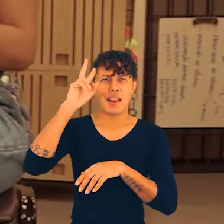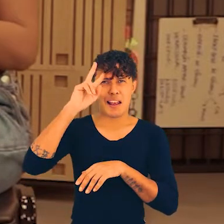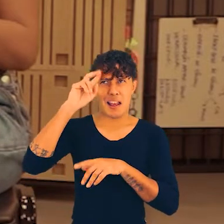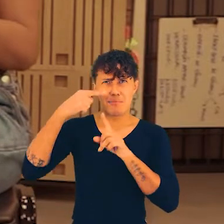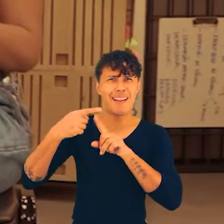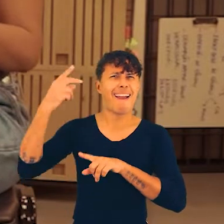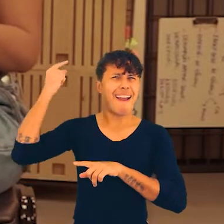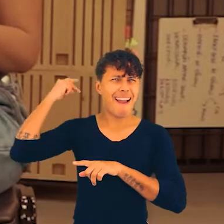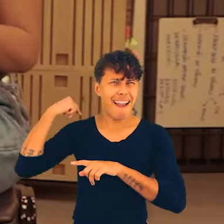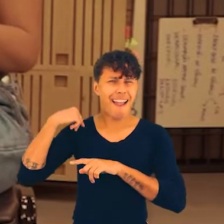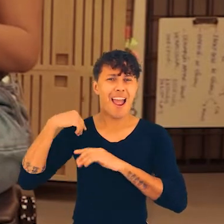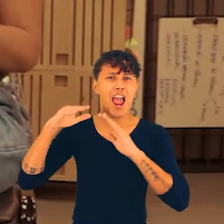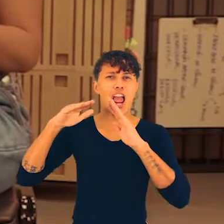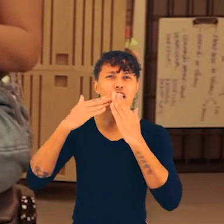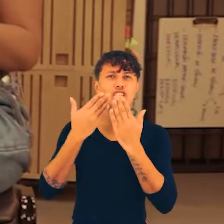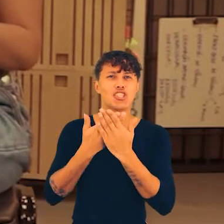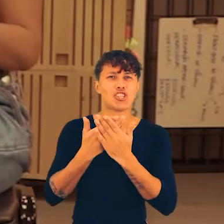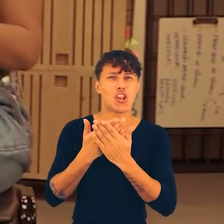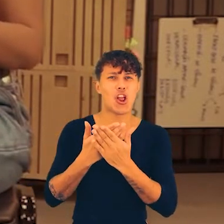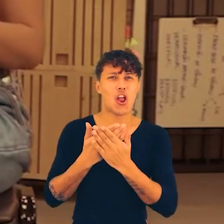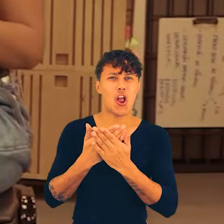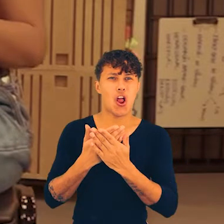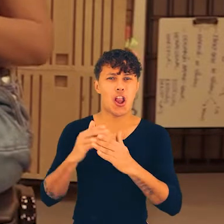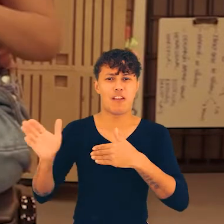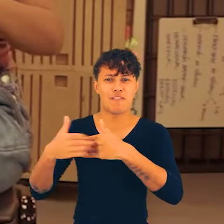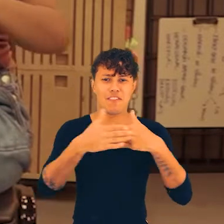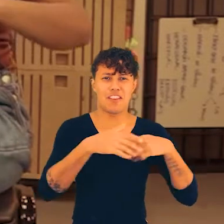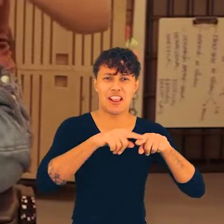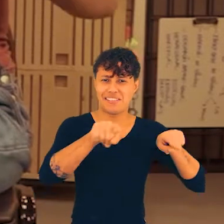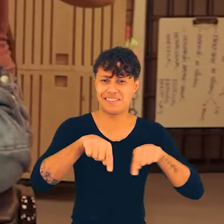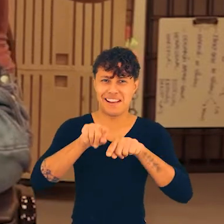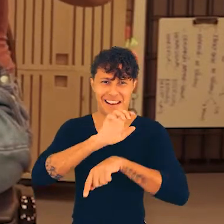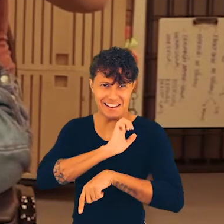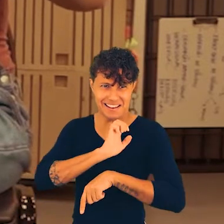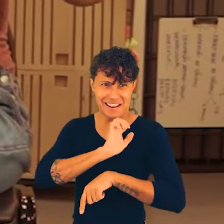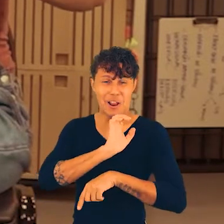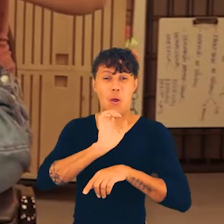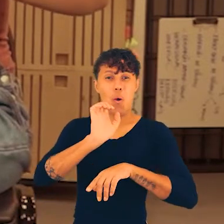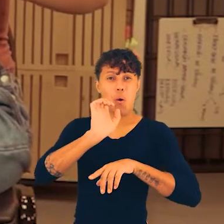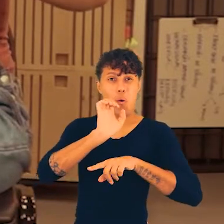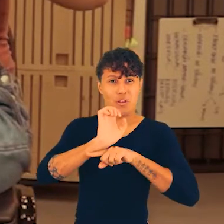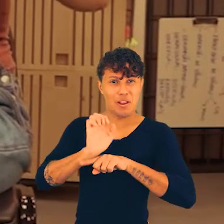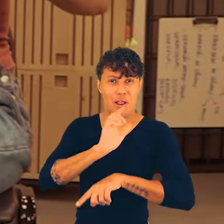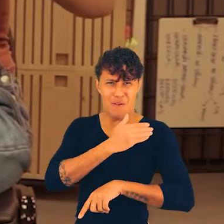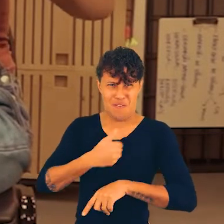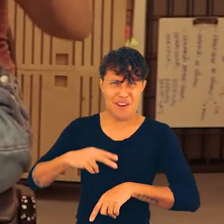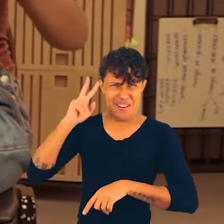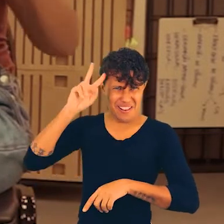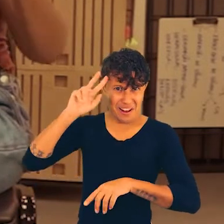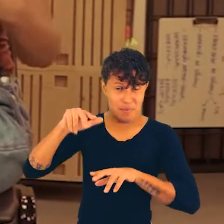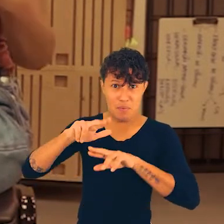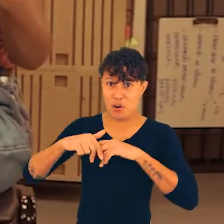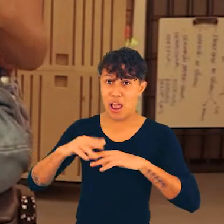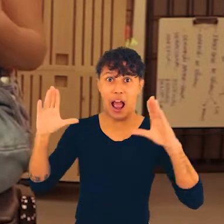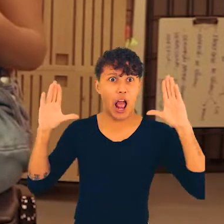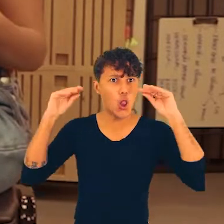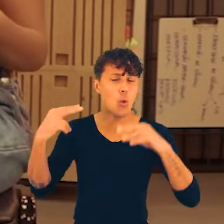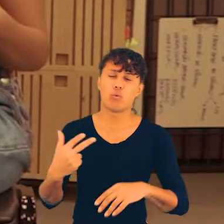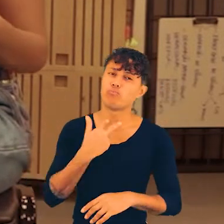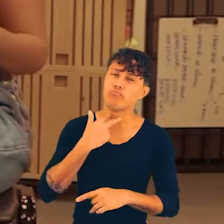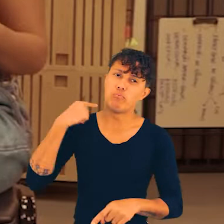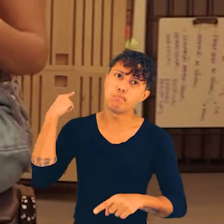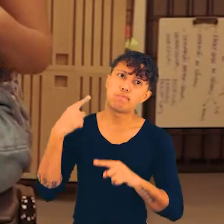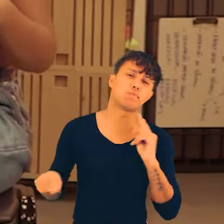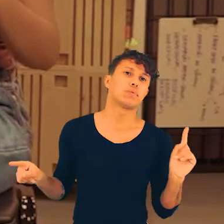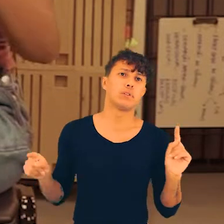uma movimentação do governo estadual para fechar as salas, nós também nos engajamos de novo, falamos, meu, não dá para fechar as salas de